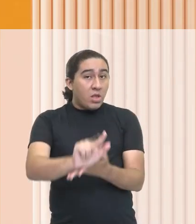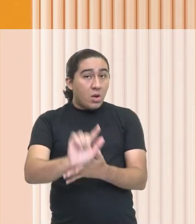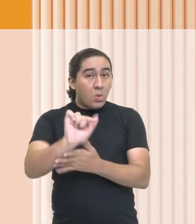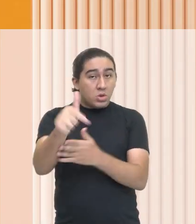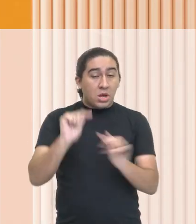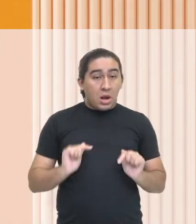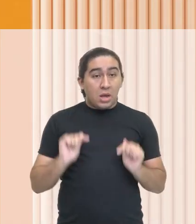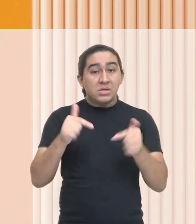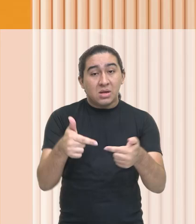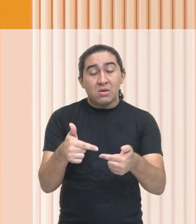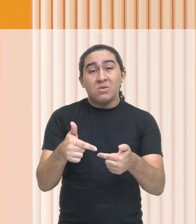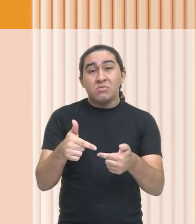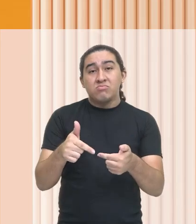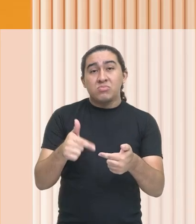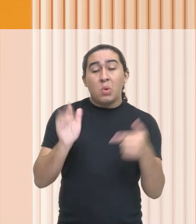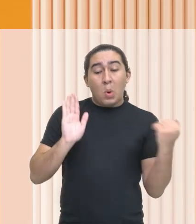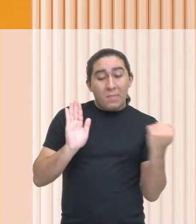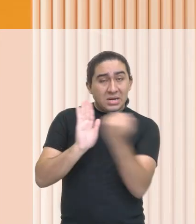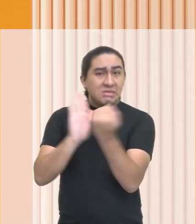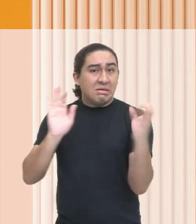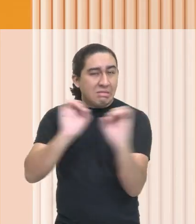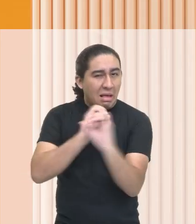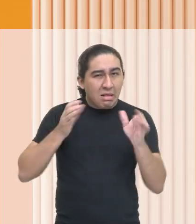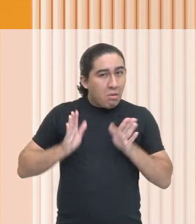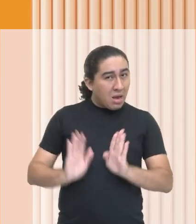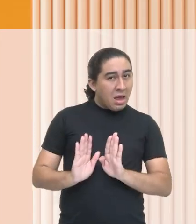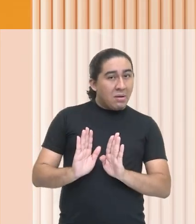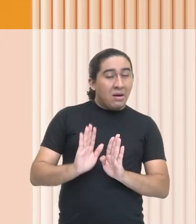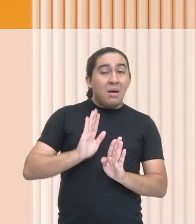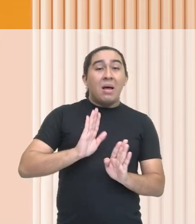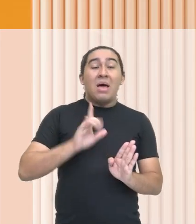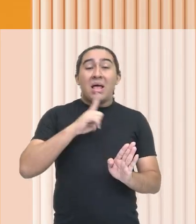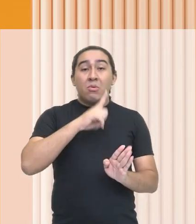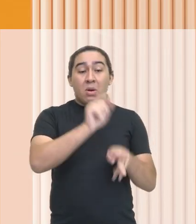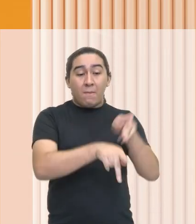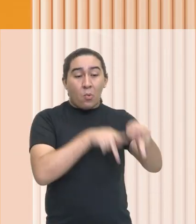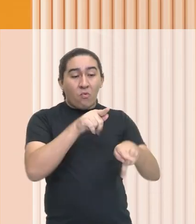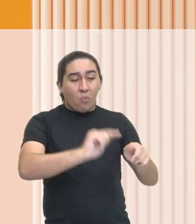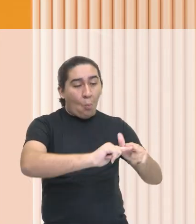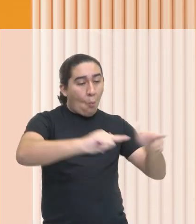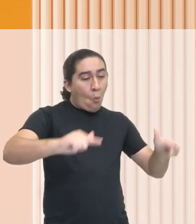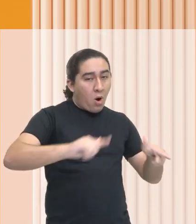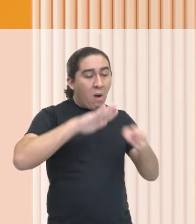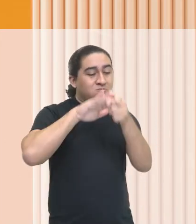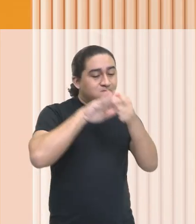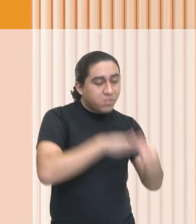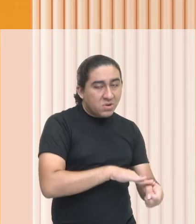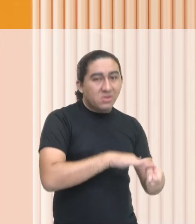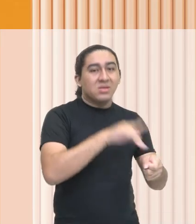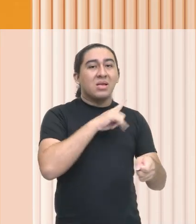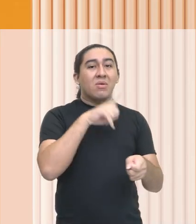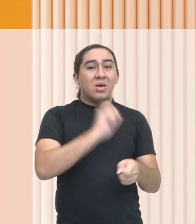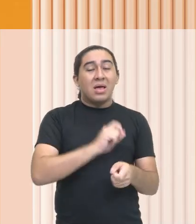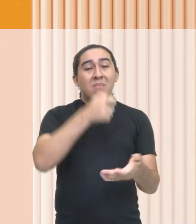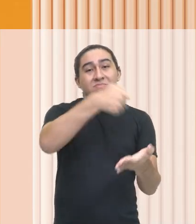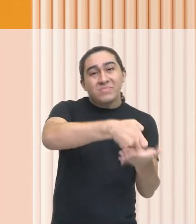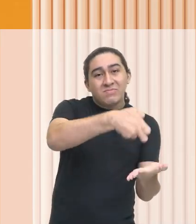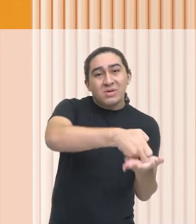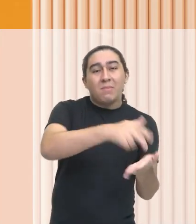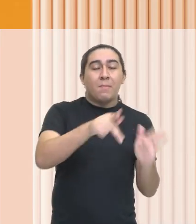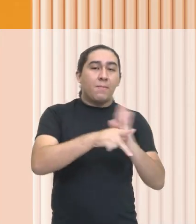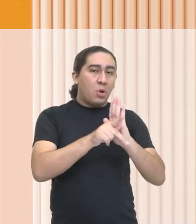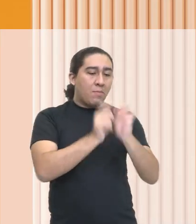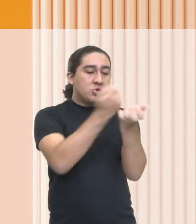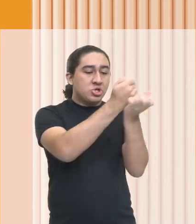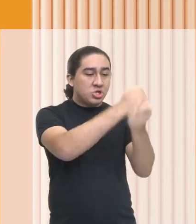submetiam ou eram exterminados e quem sobrevivia era transformado, reduzido à condição de escravizado. Uma